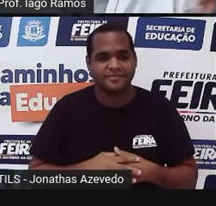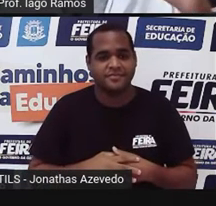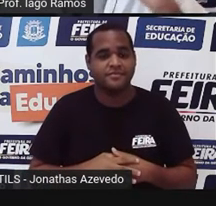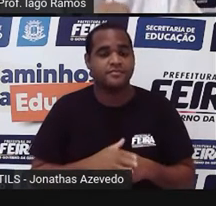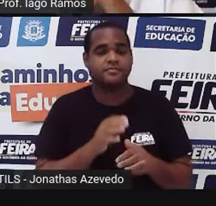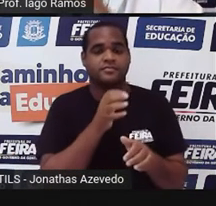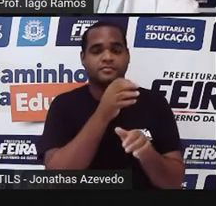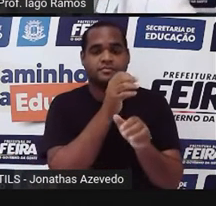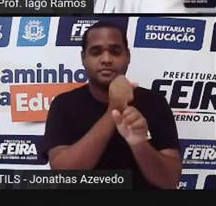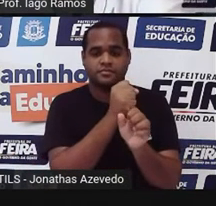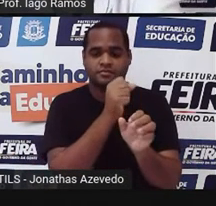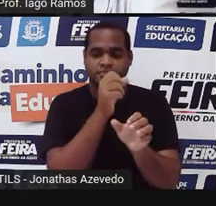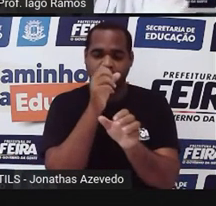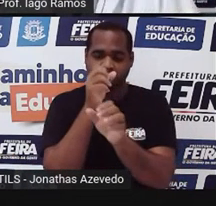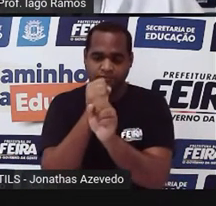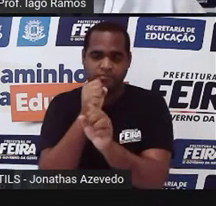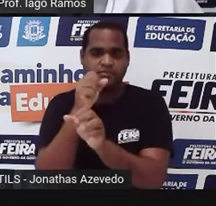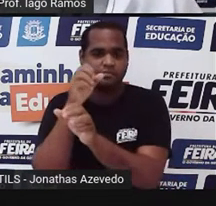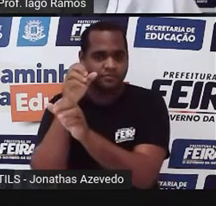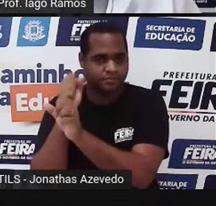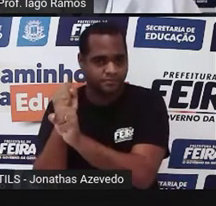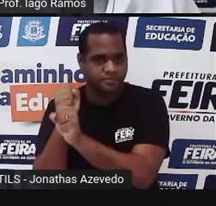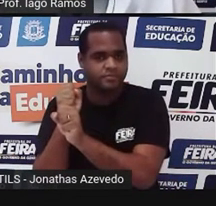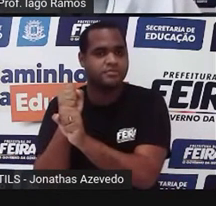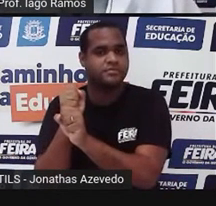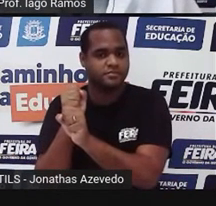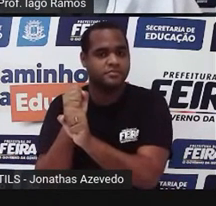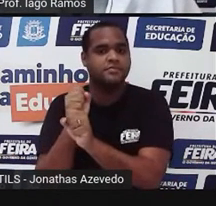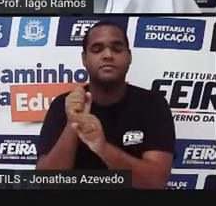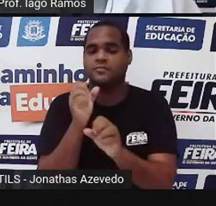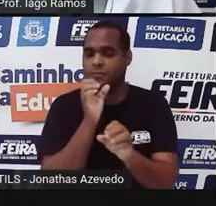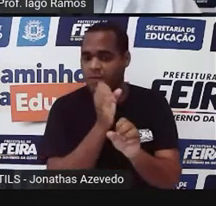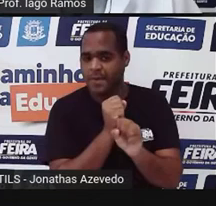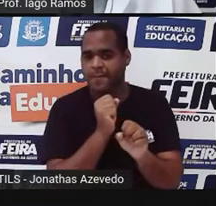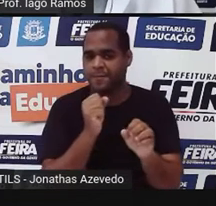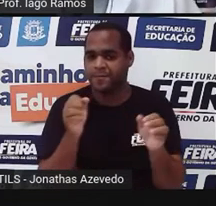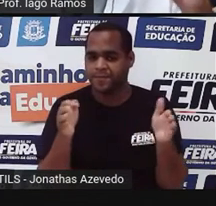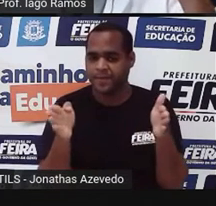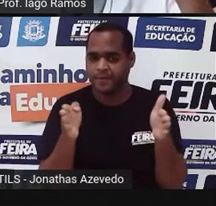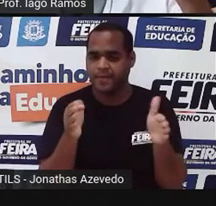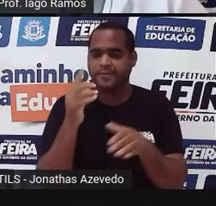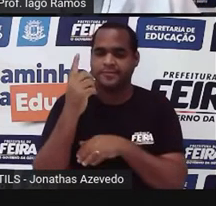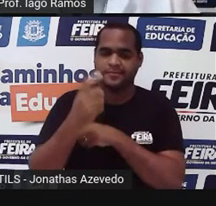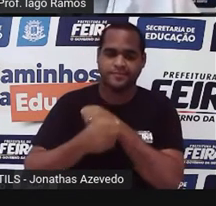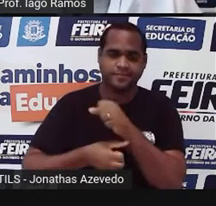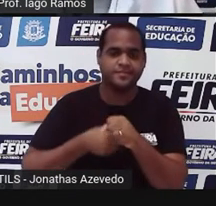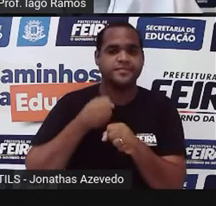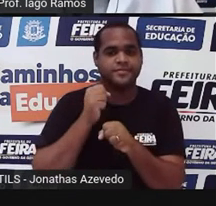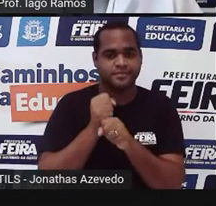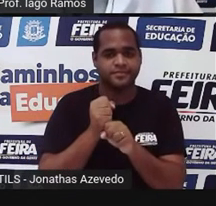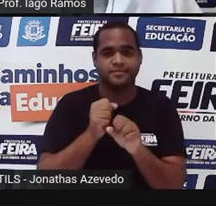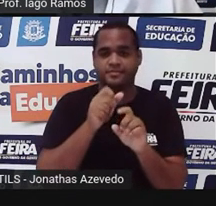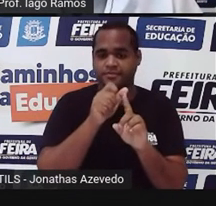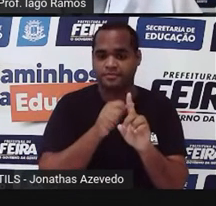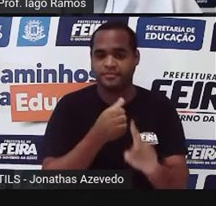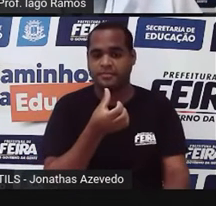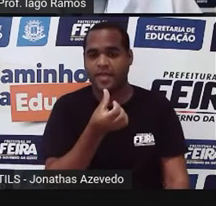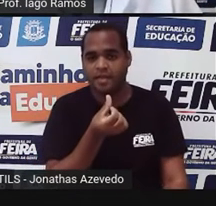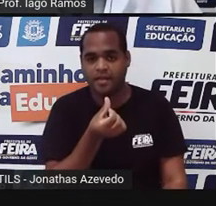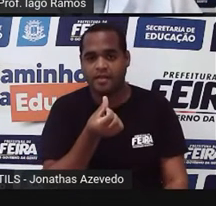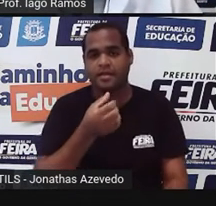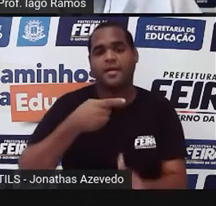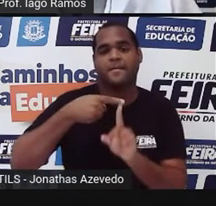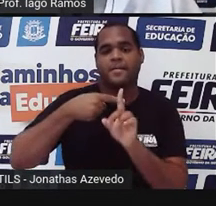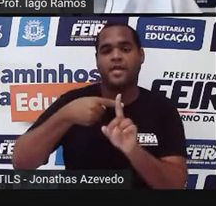somar as suas 3 notas durante o ano, ou seja, a sua nota 6 da primeira unidade, mais a